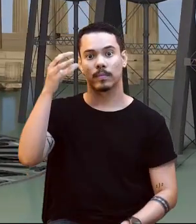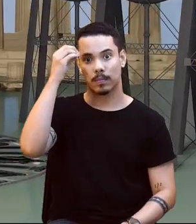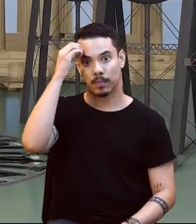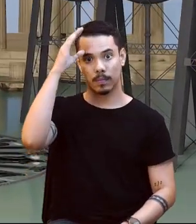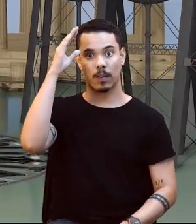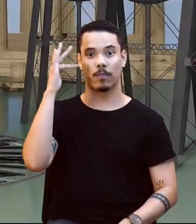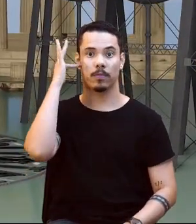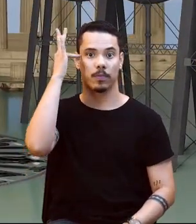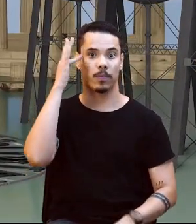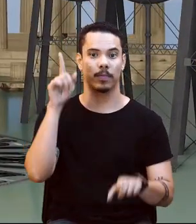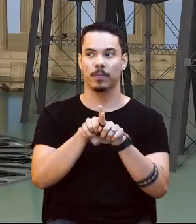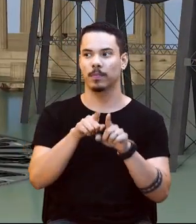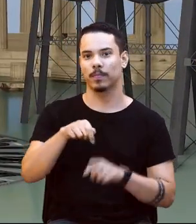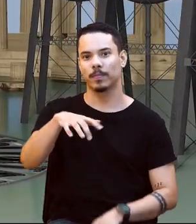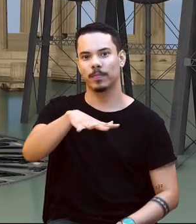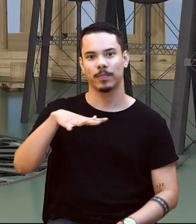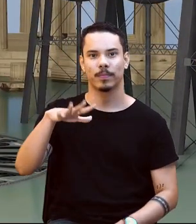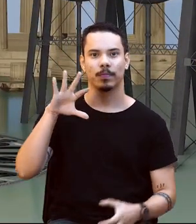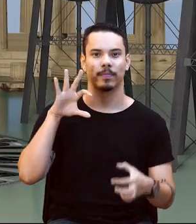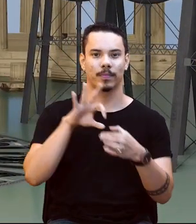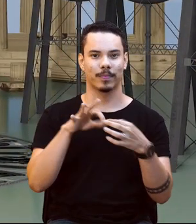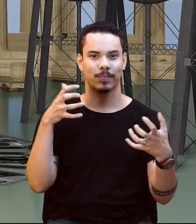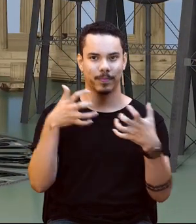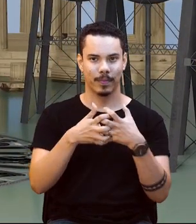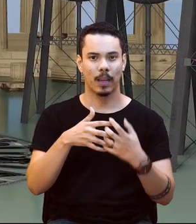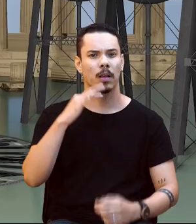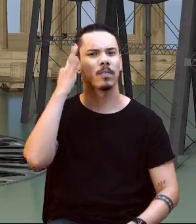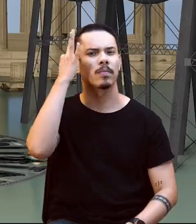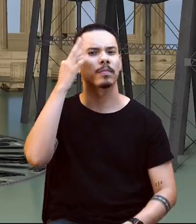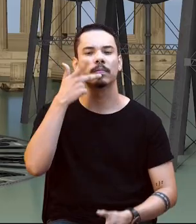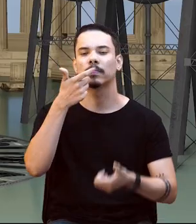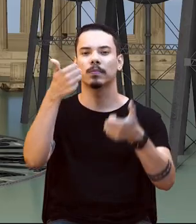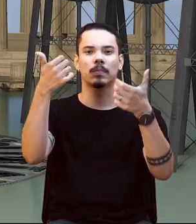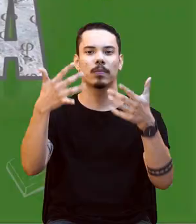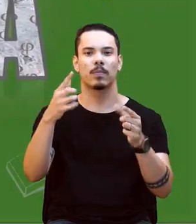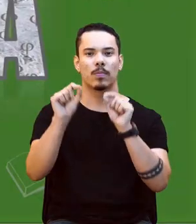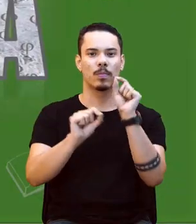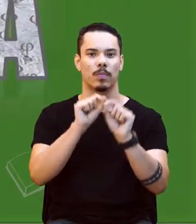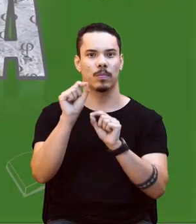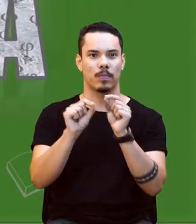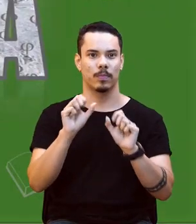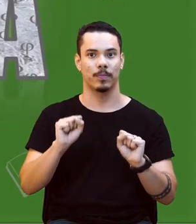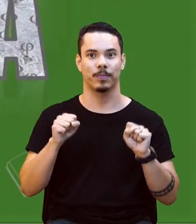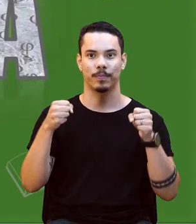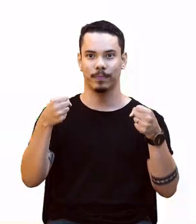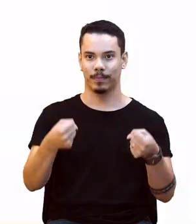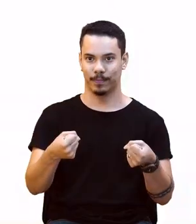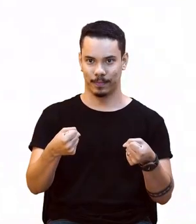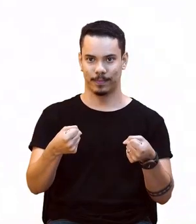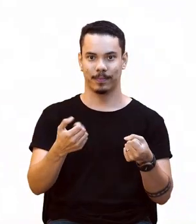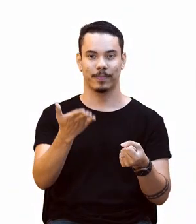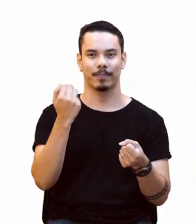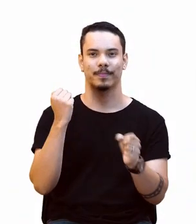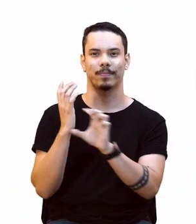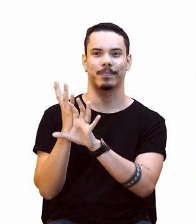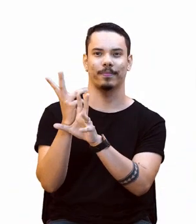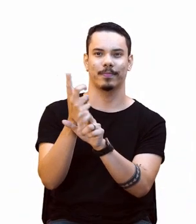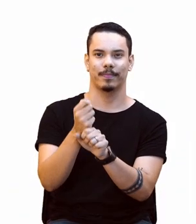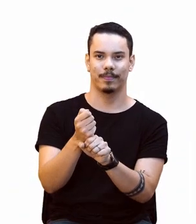e o meio ambiente. O a filosofia diz sobre o meio ambiente? Vamos reforçar um pouco? Vai lá para a nossa revisão.